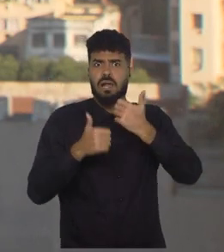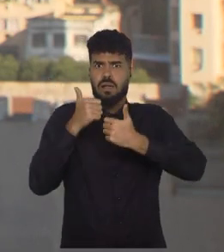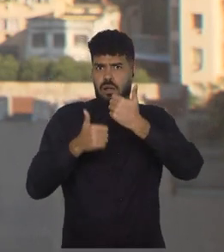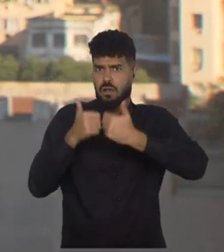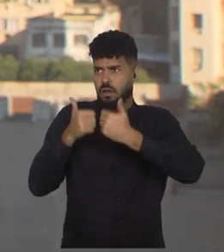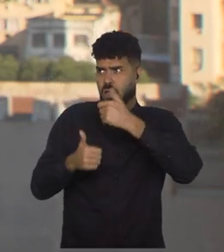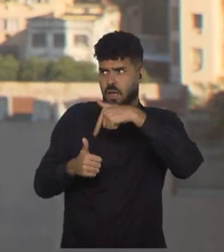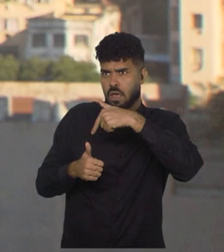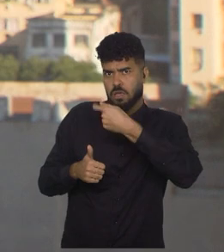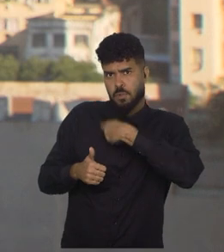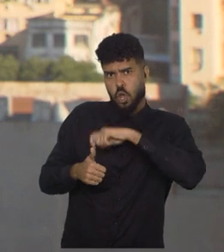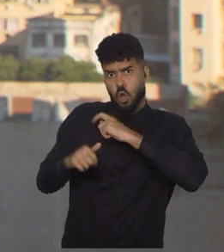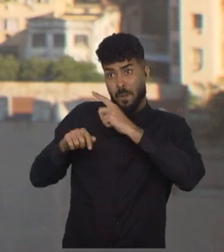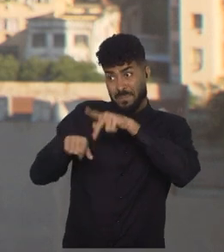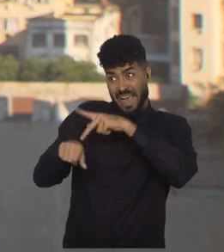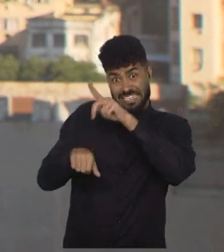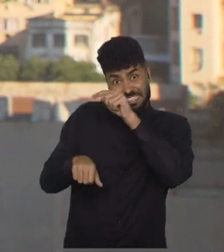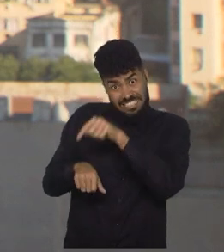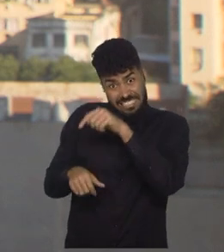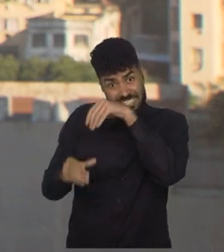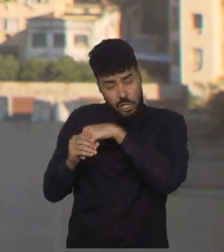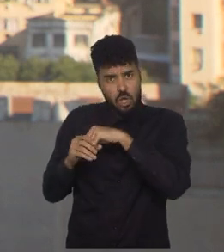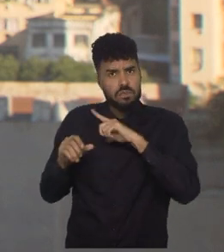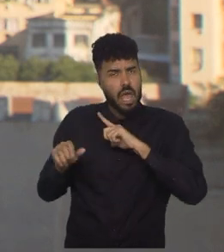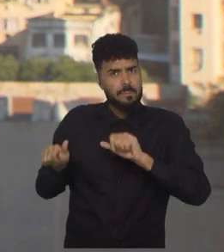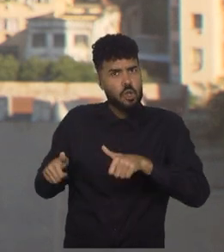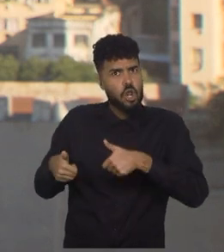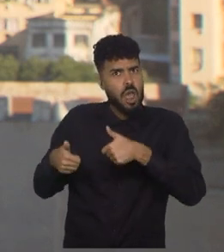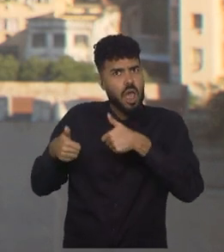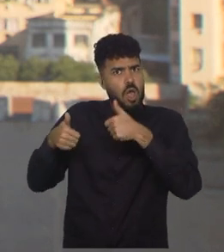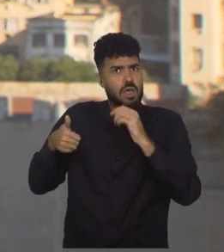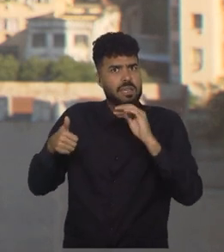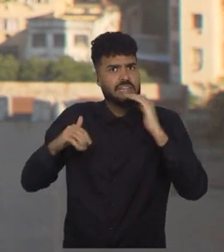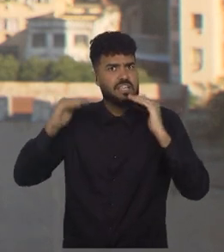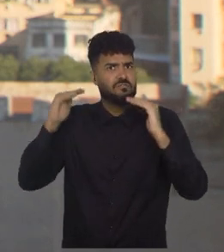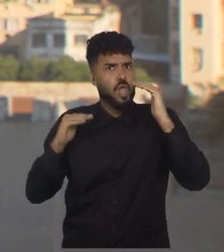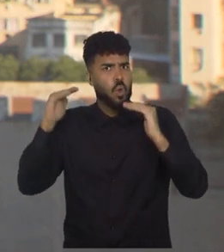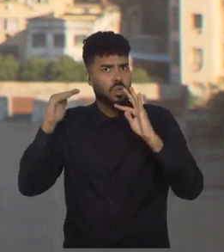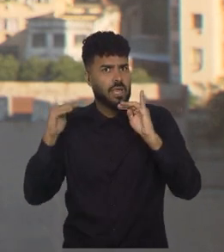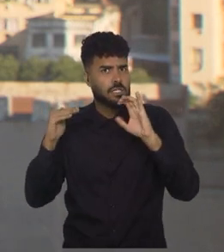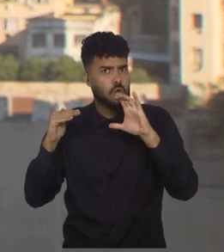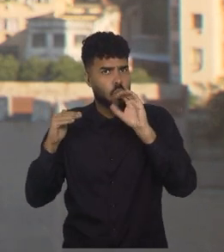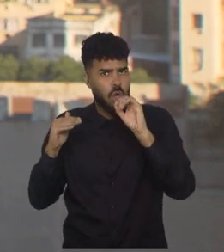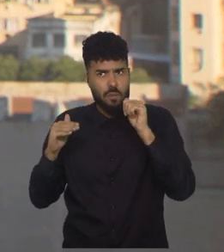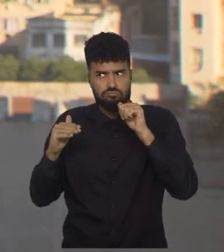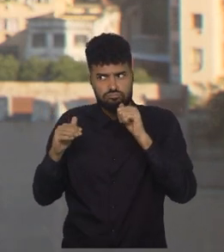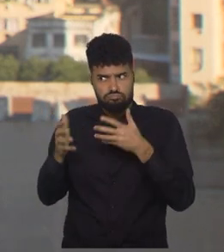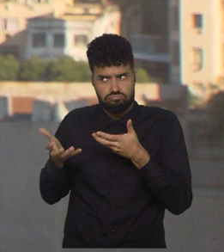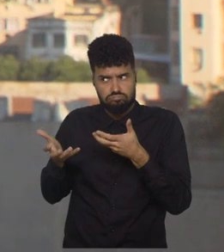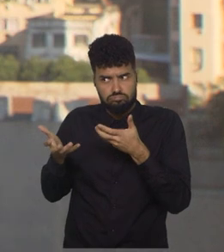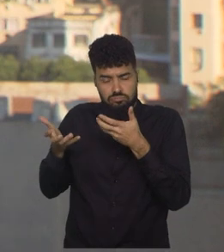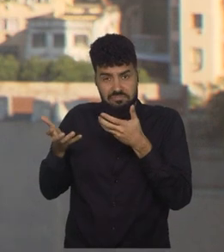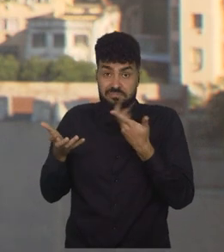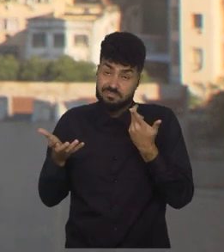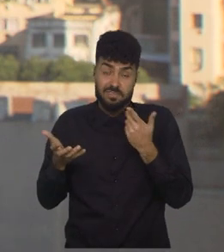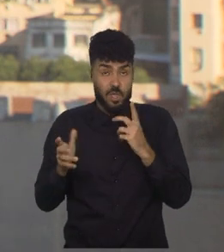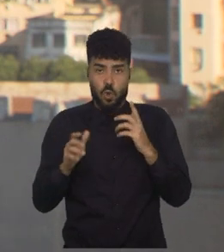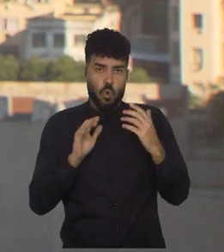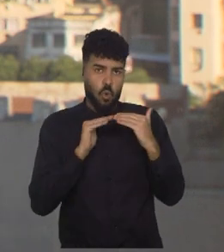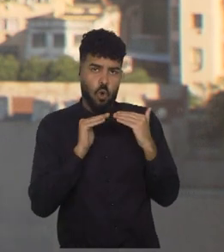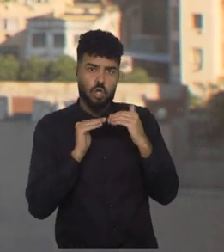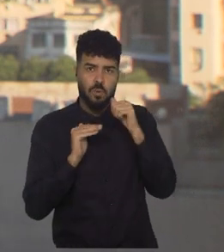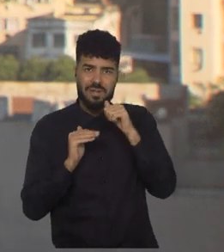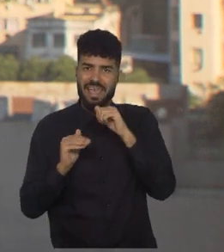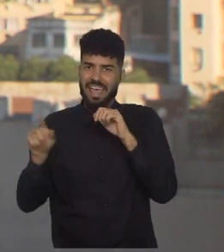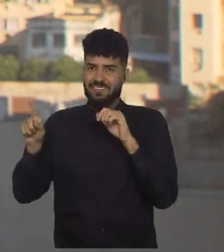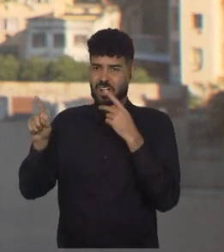sendo valorizado e elevando o nível técnico. Então, a Espanha, como a Thais falou, a Espanha tem uma chance